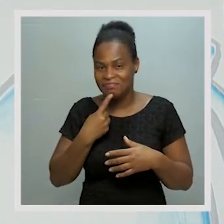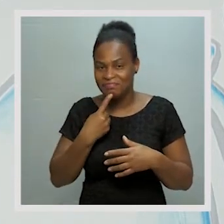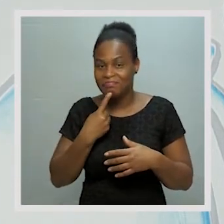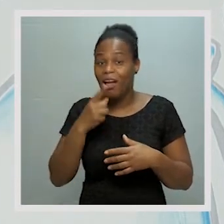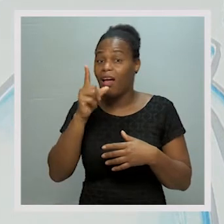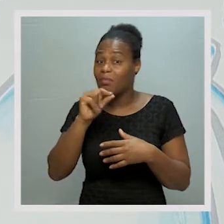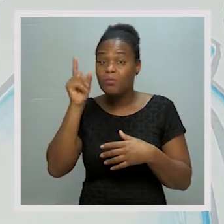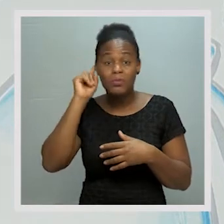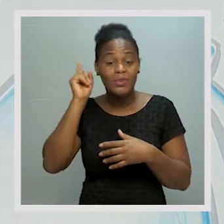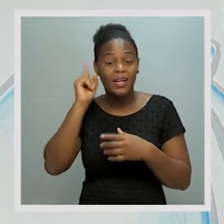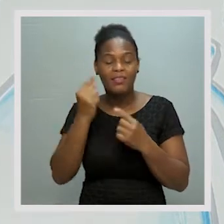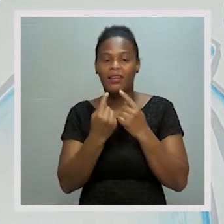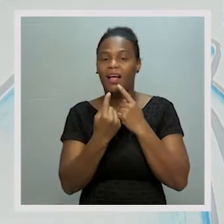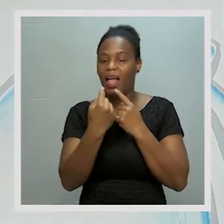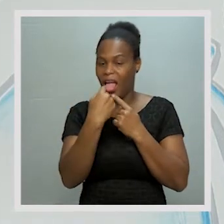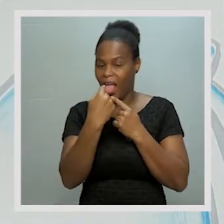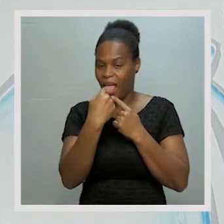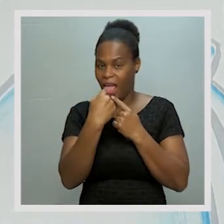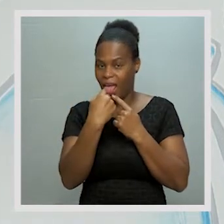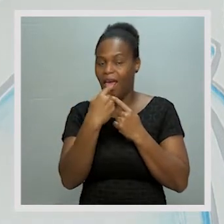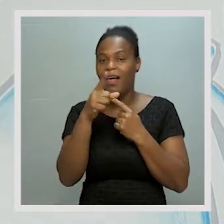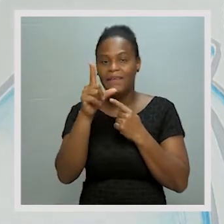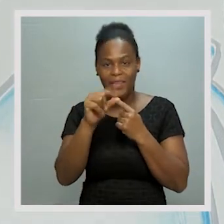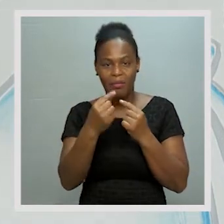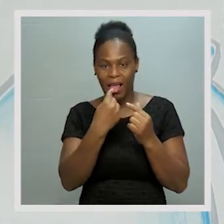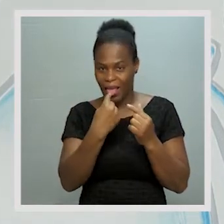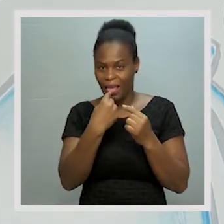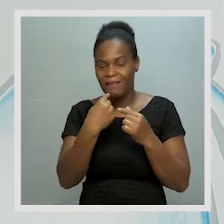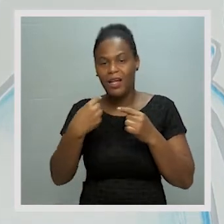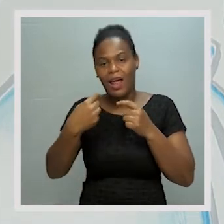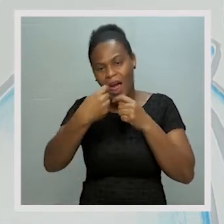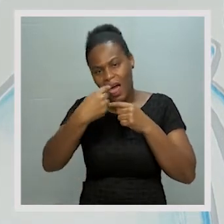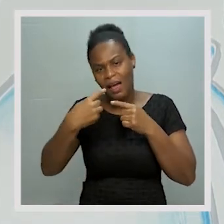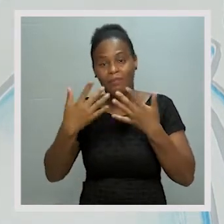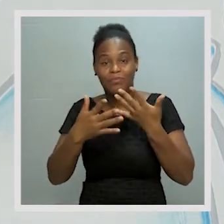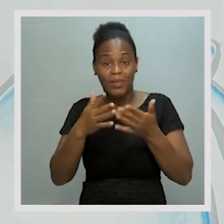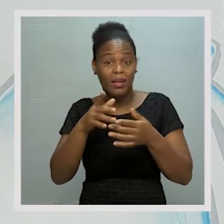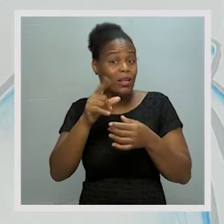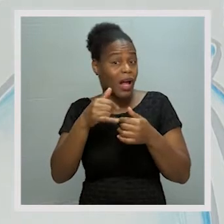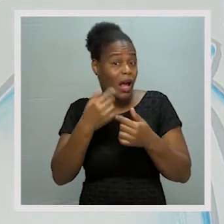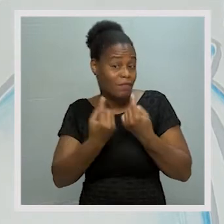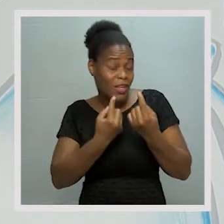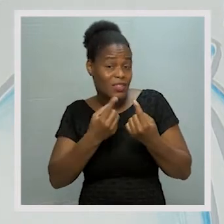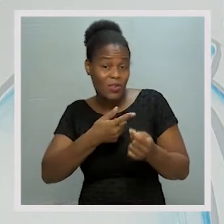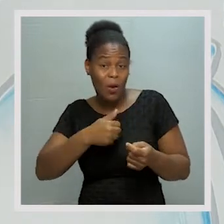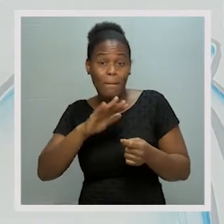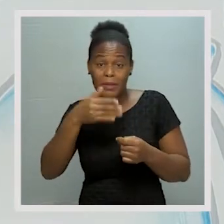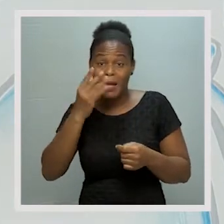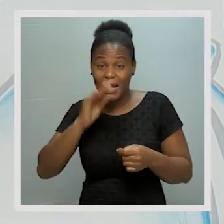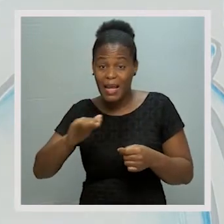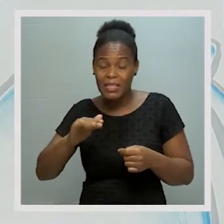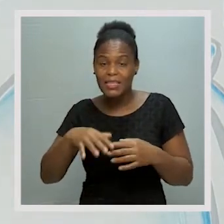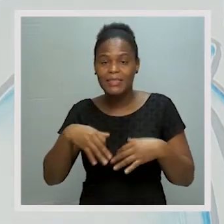Também é fundamental escovarmos a língua. Porque, às vezes, temos a tendência, sobretudo as crianças, não todas, claro,